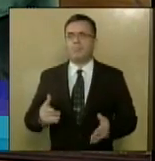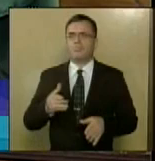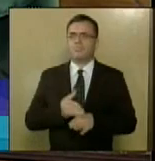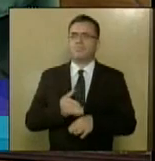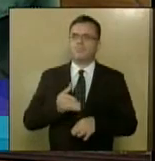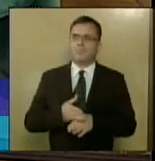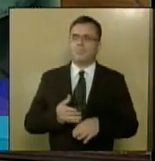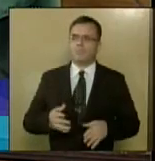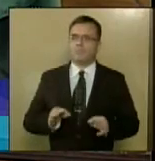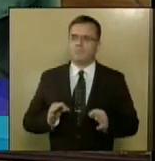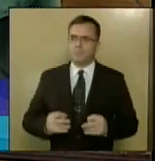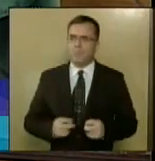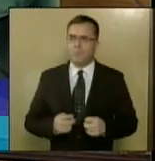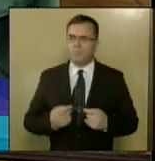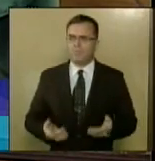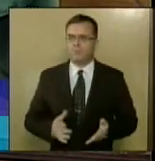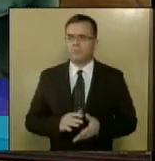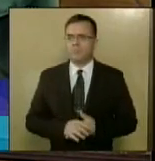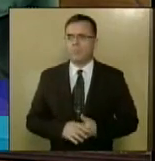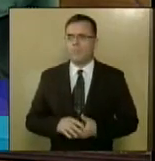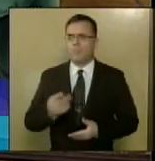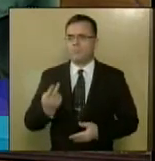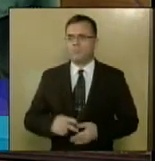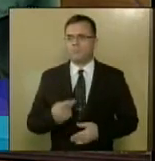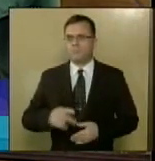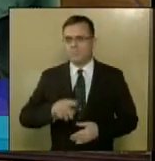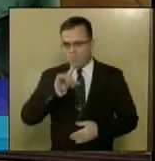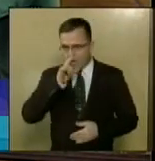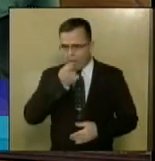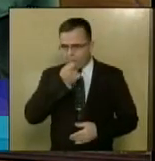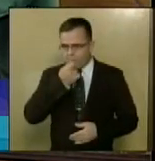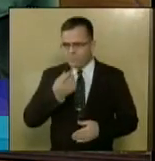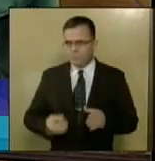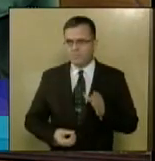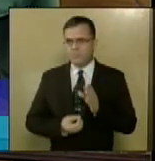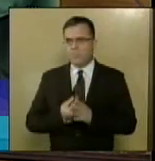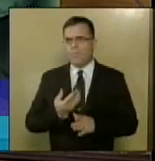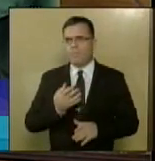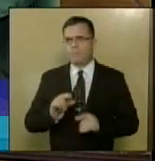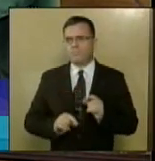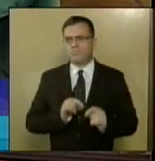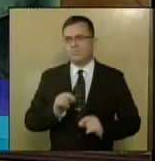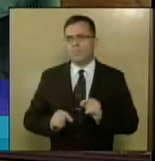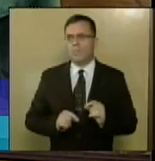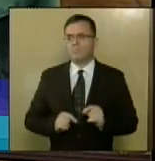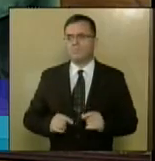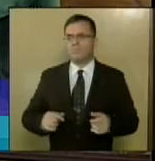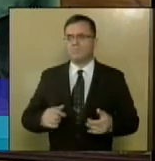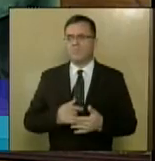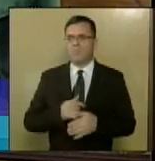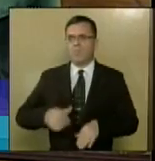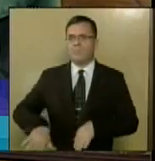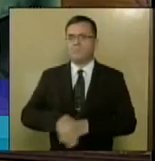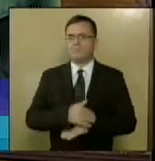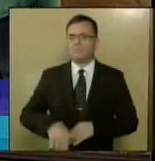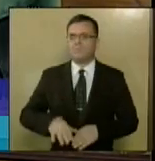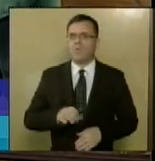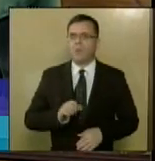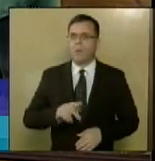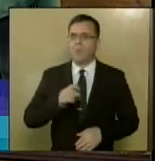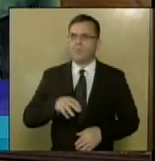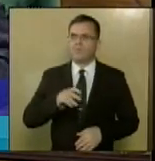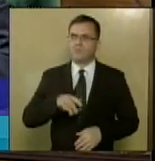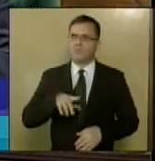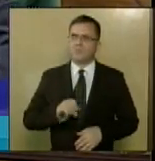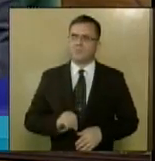de Transportes e Trânsito, SMTT de Aracaju. Para implantação da ondulação transversal, na rua Josino José de Almeida, localizada